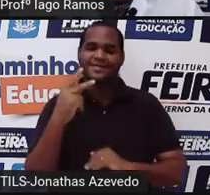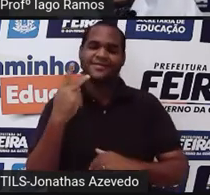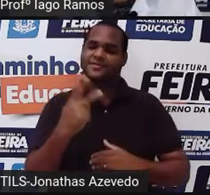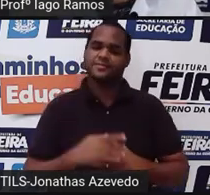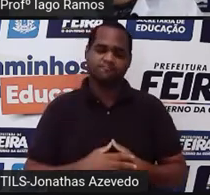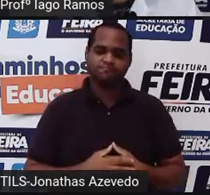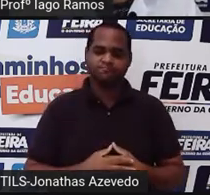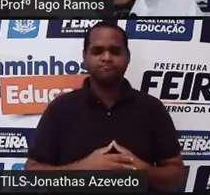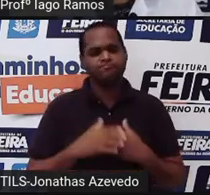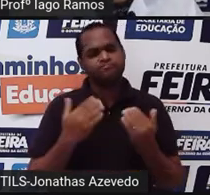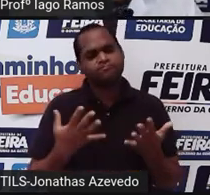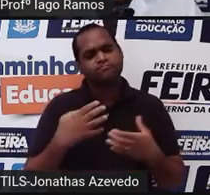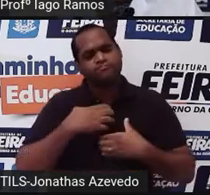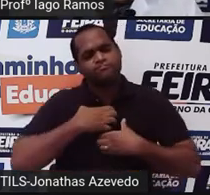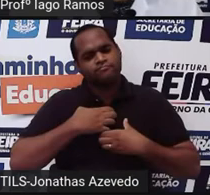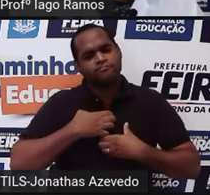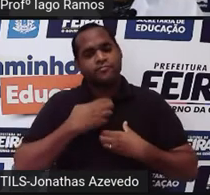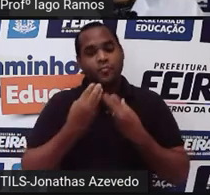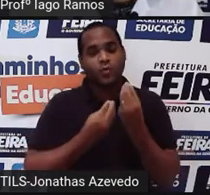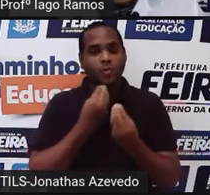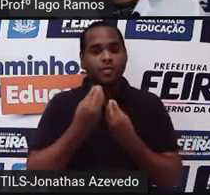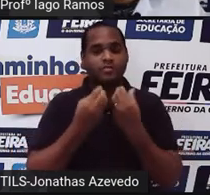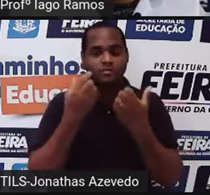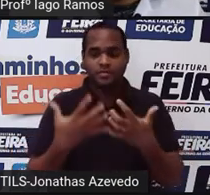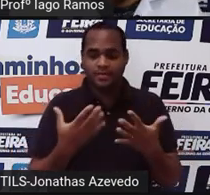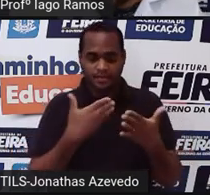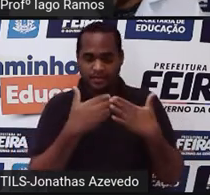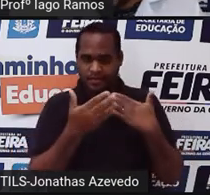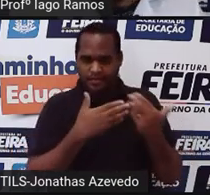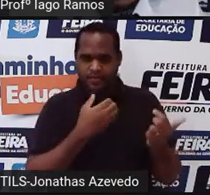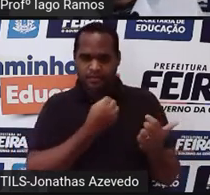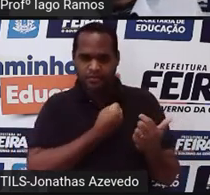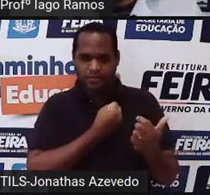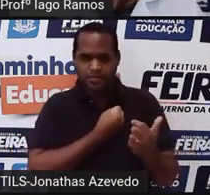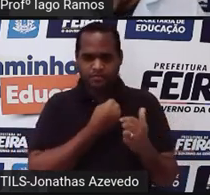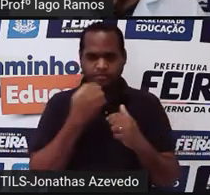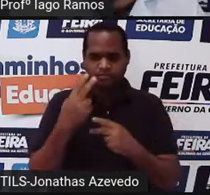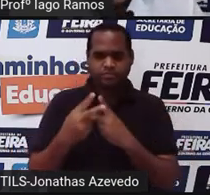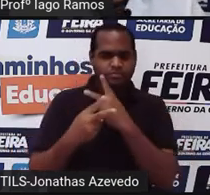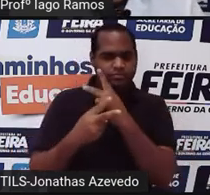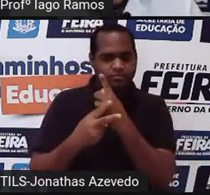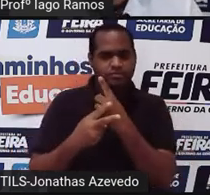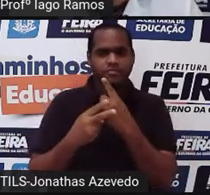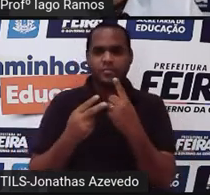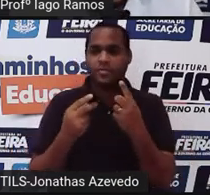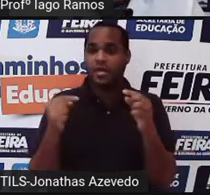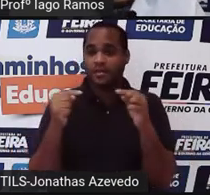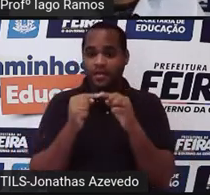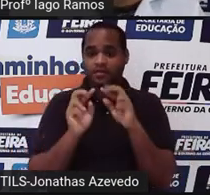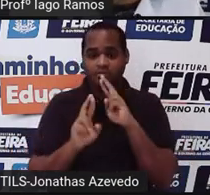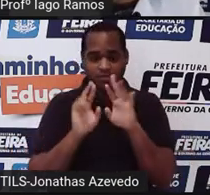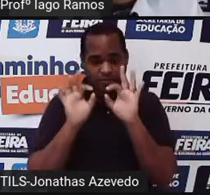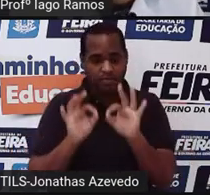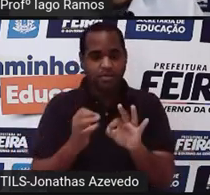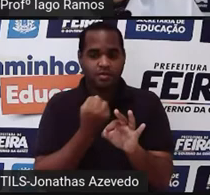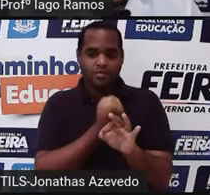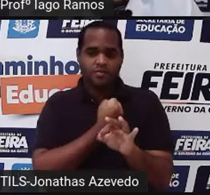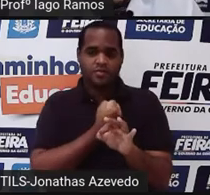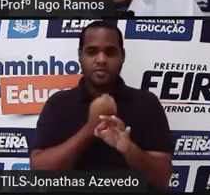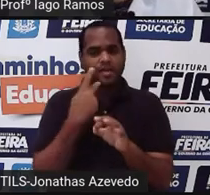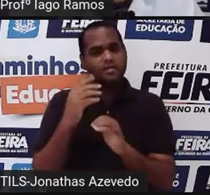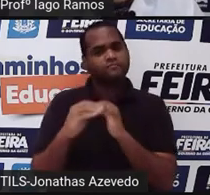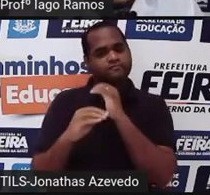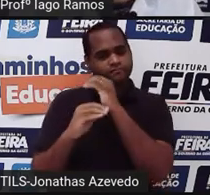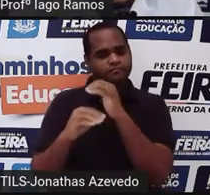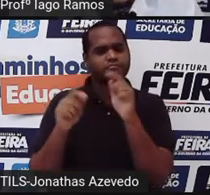faz sentido dizer que qualquer número elevado a um, o resultado é o número que esteve elevado a